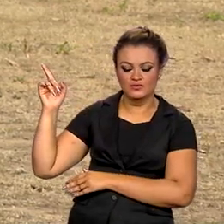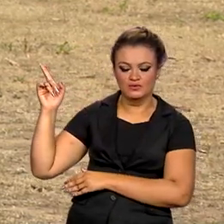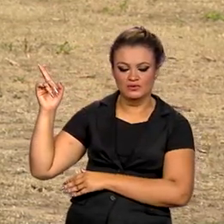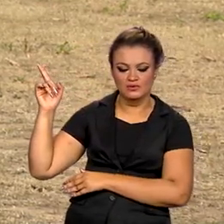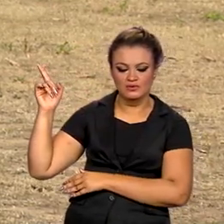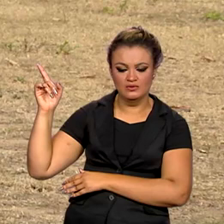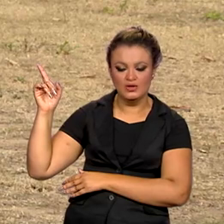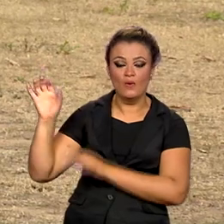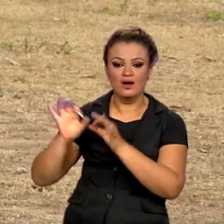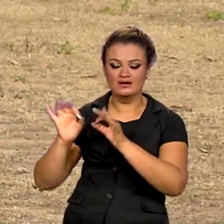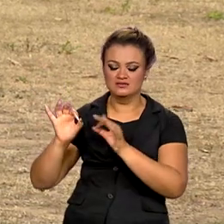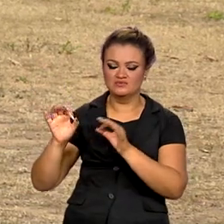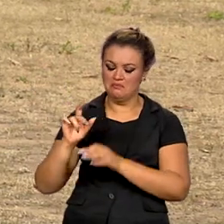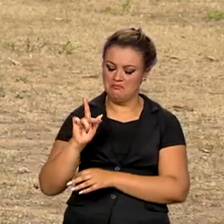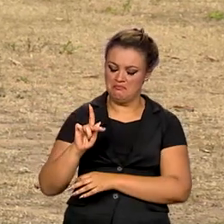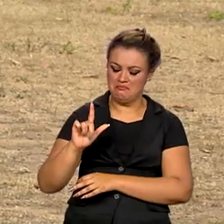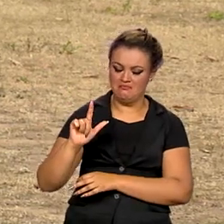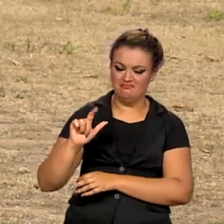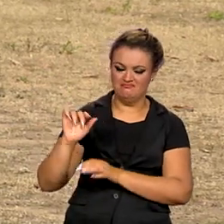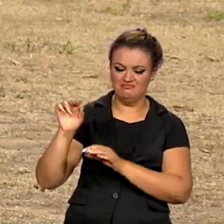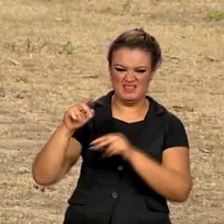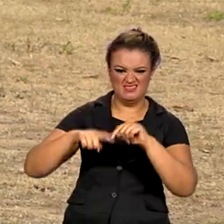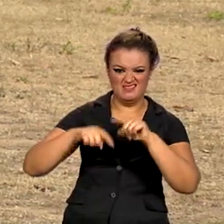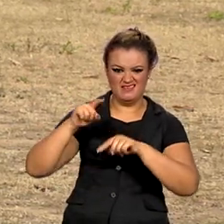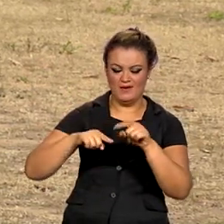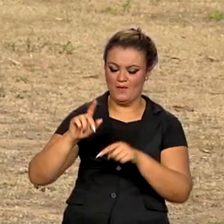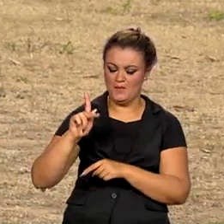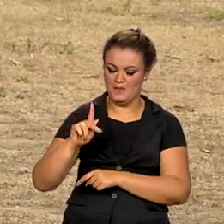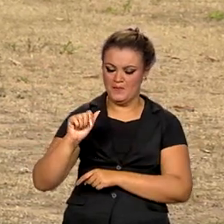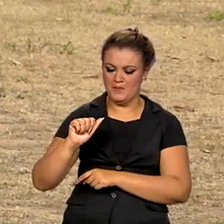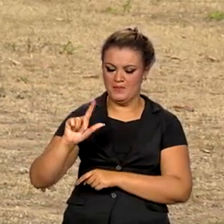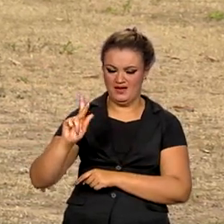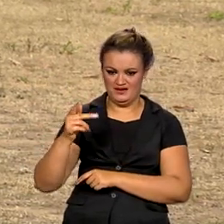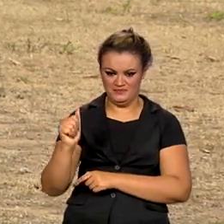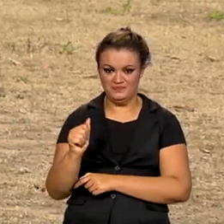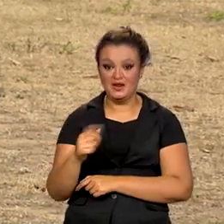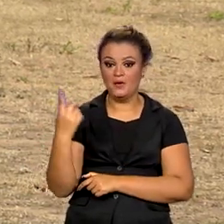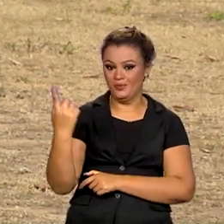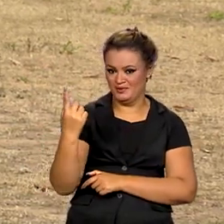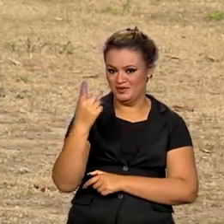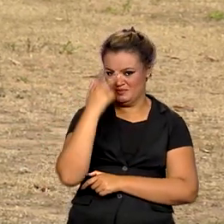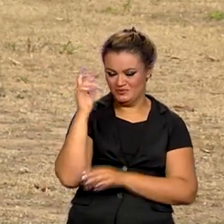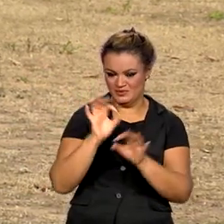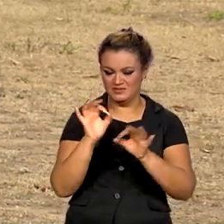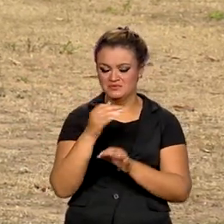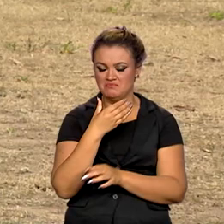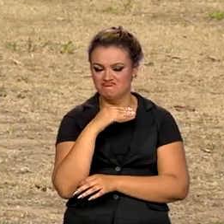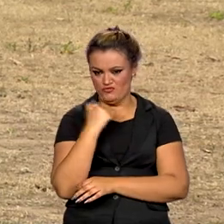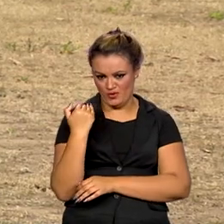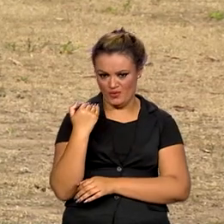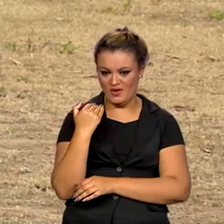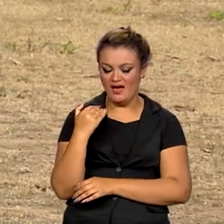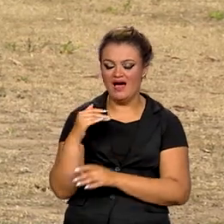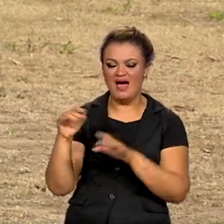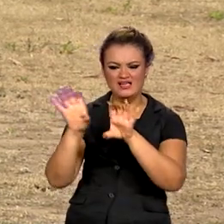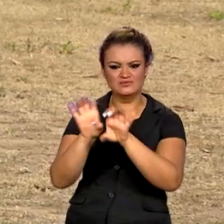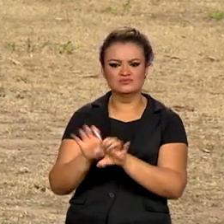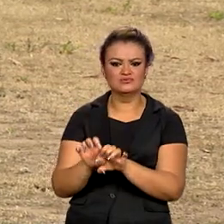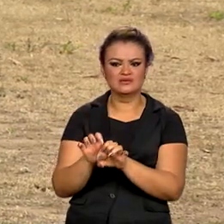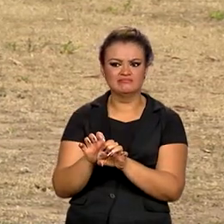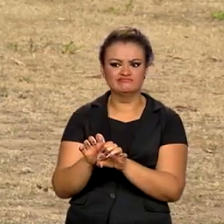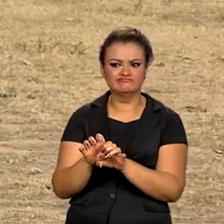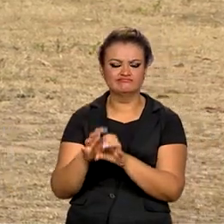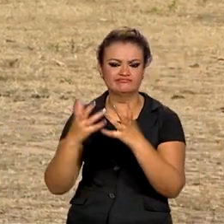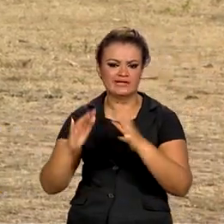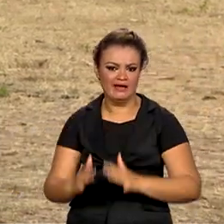era feita de palha. Após a morte do anfitrião, sogro da dona Maria, a estrutura foi se destruindo. Restaram apenas os